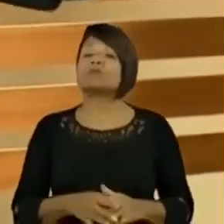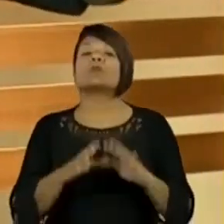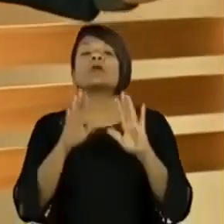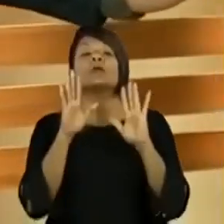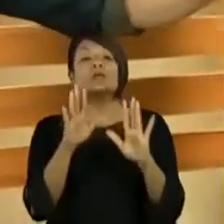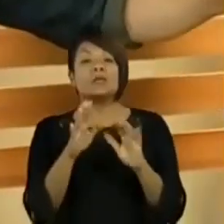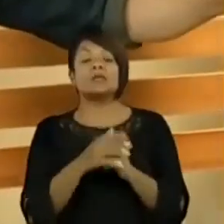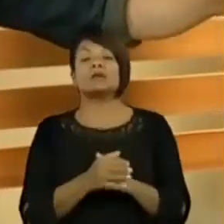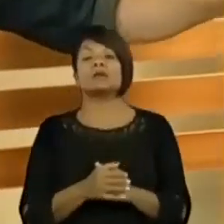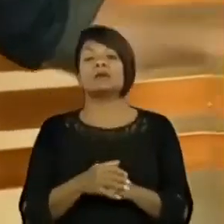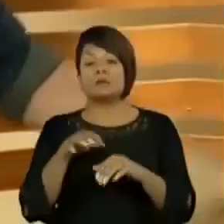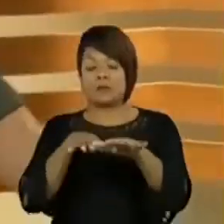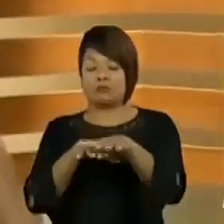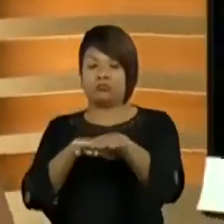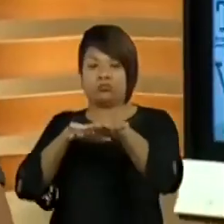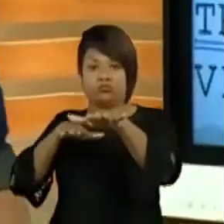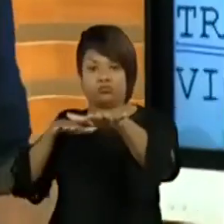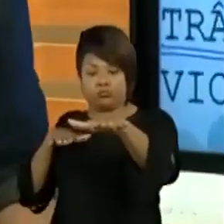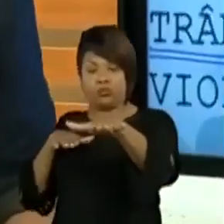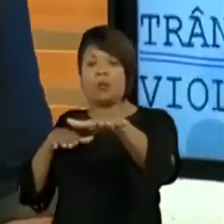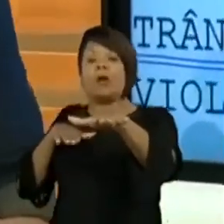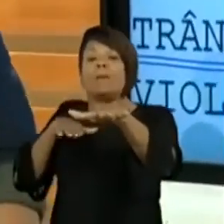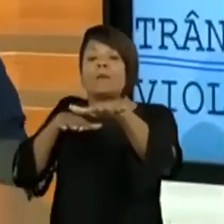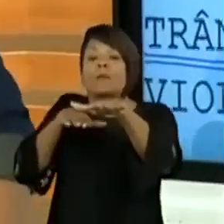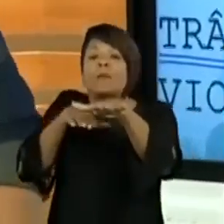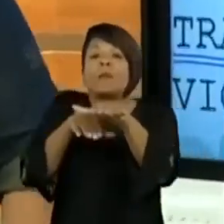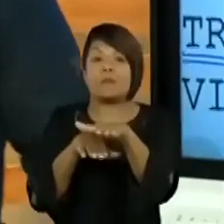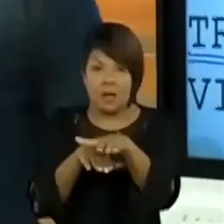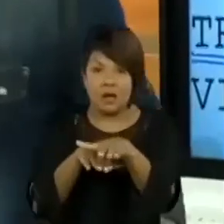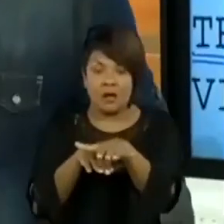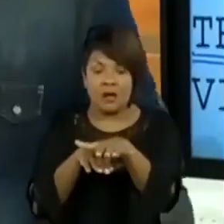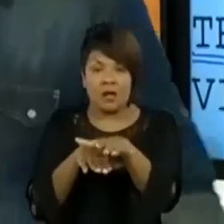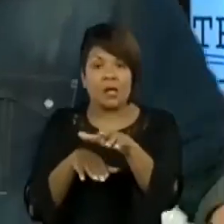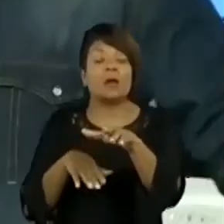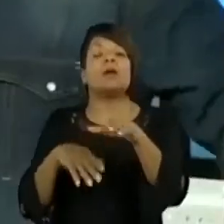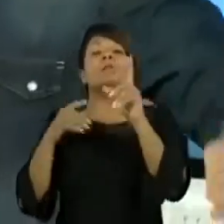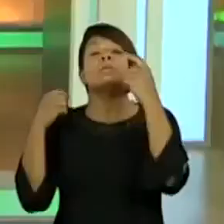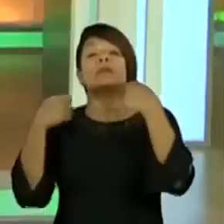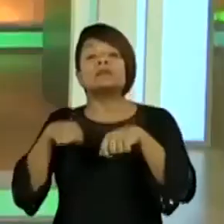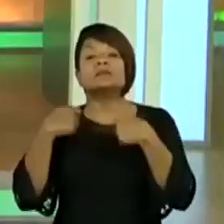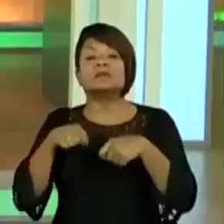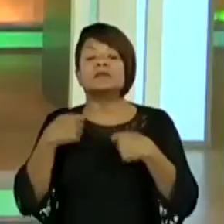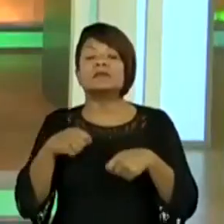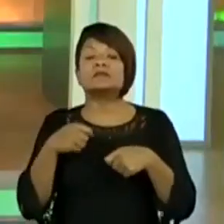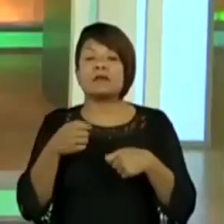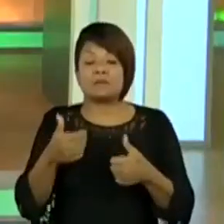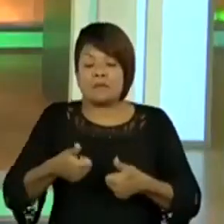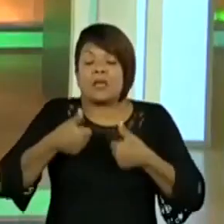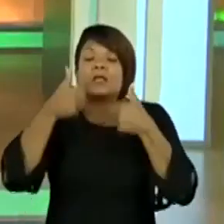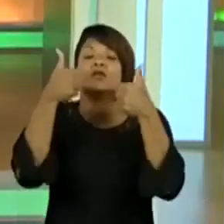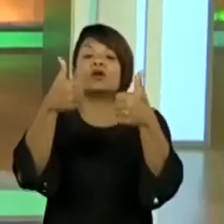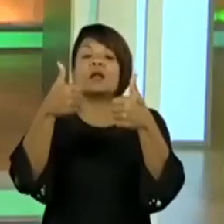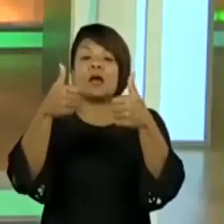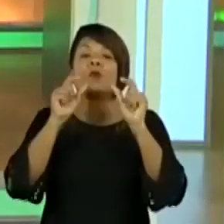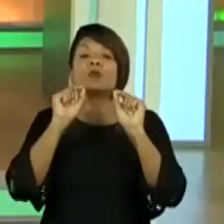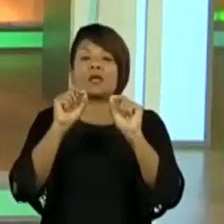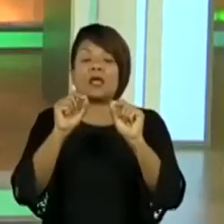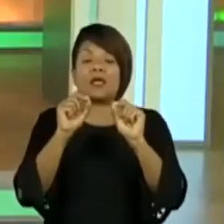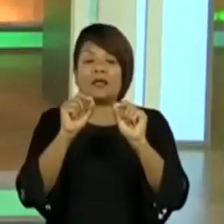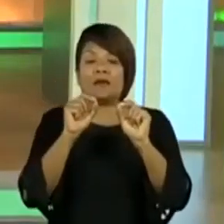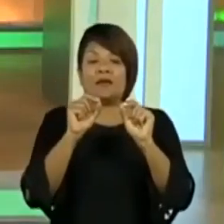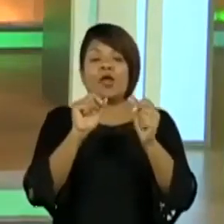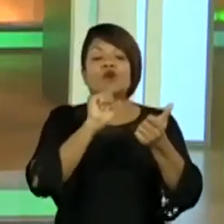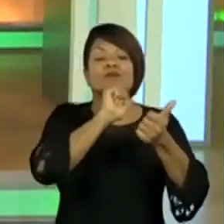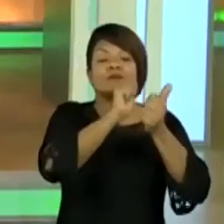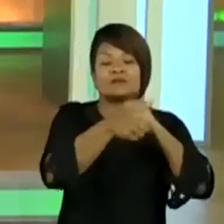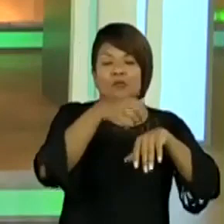de minimizar o trânsito é melhorar a mobilidade urbana, melhorar o transporte público.